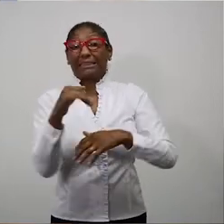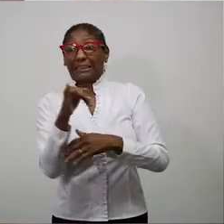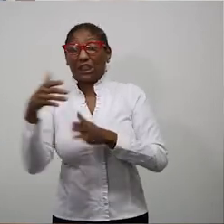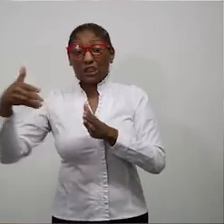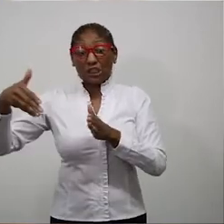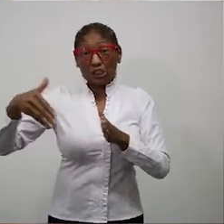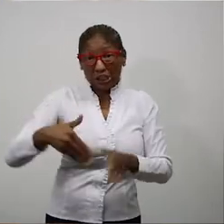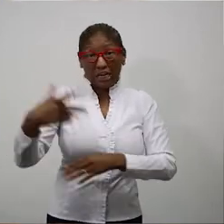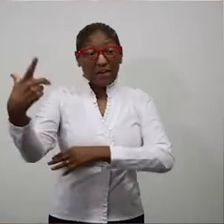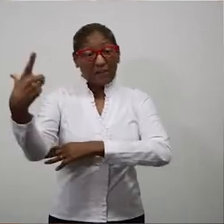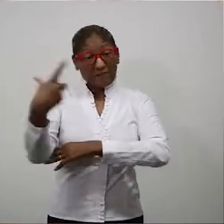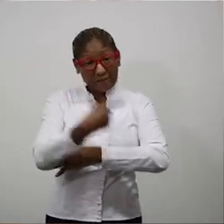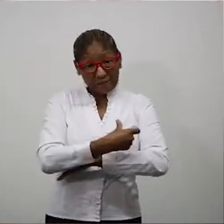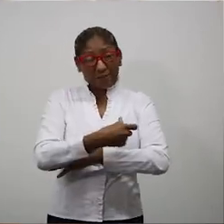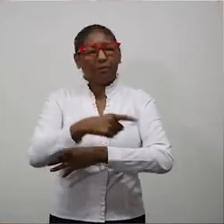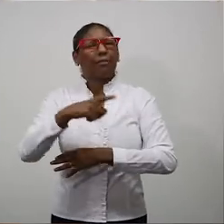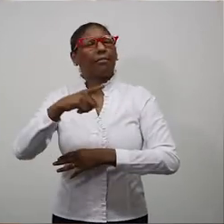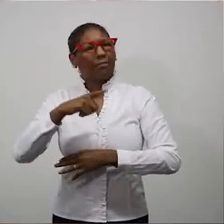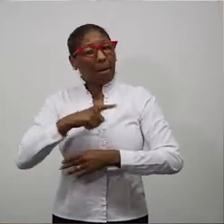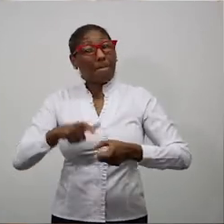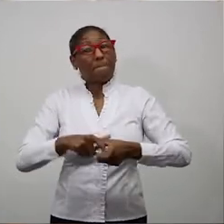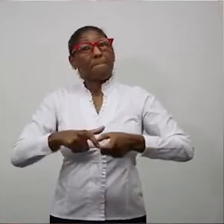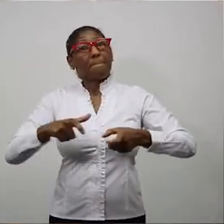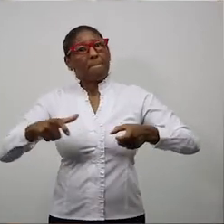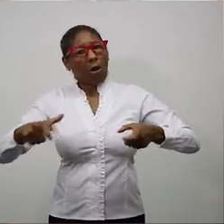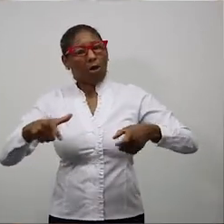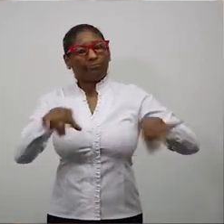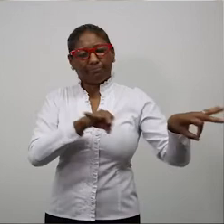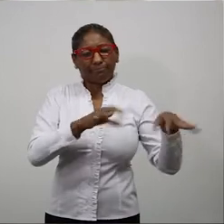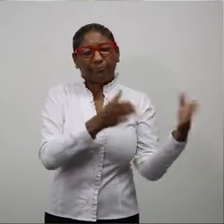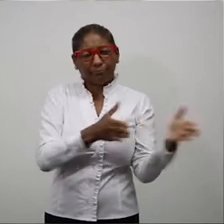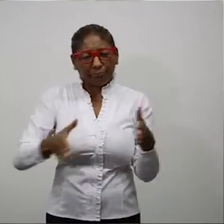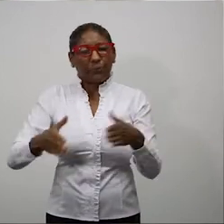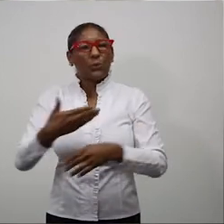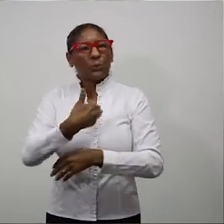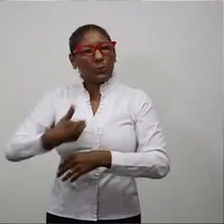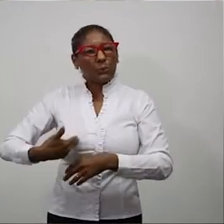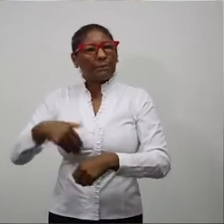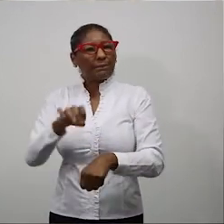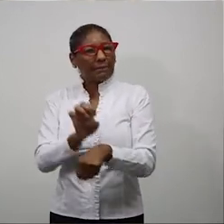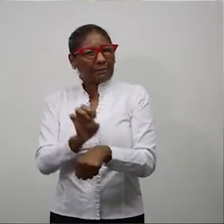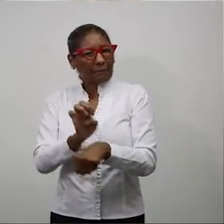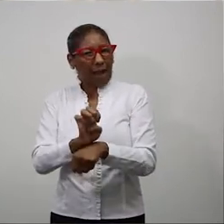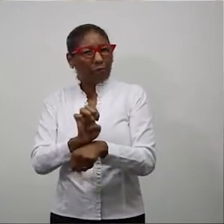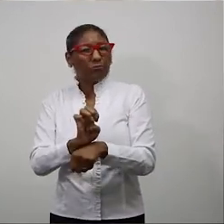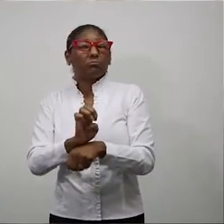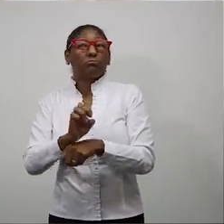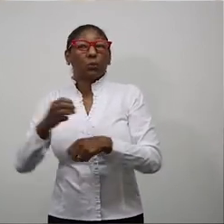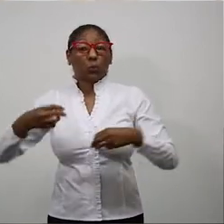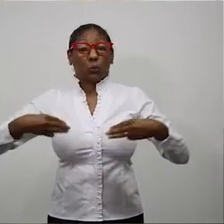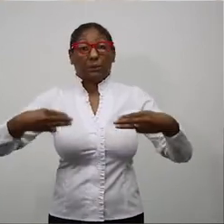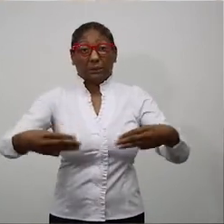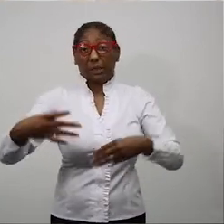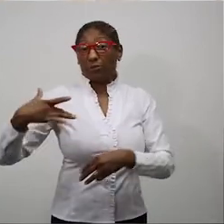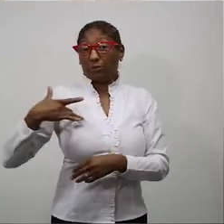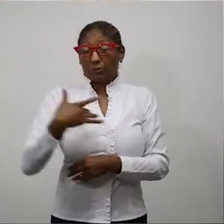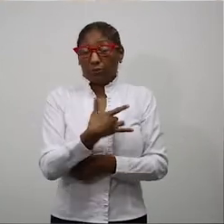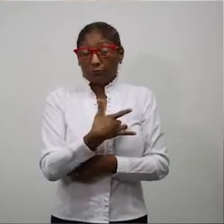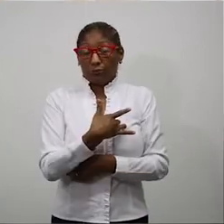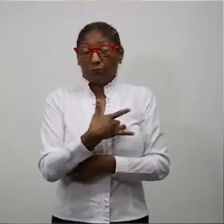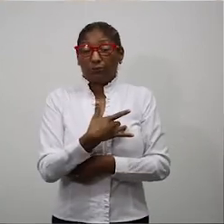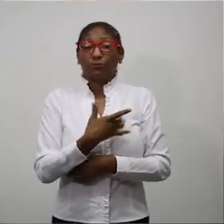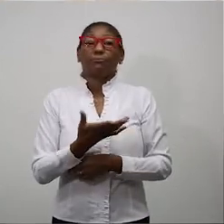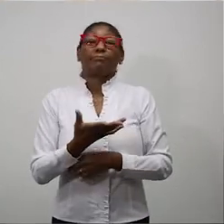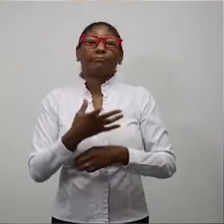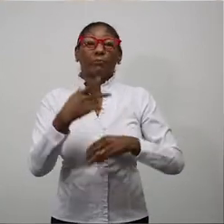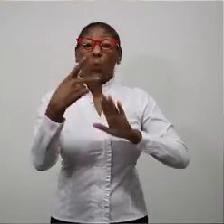a eventualidade de necessidade de maior mobilização do Estado, em relação ao que vier do Ministério da